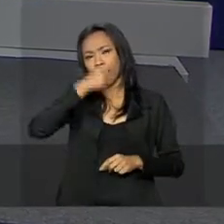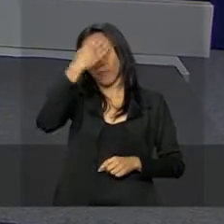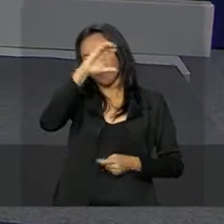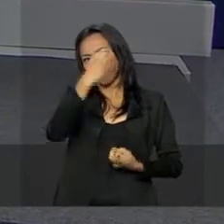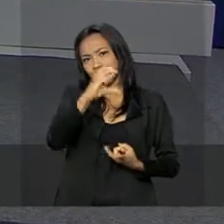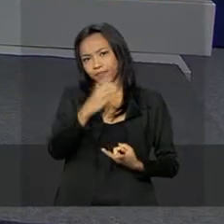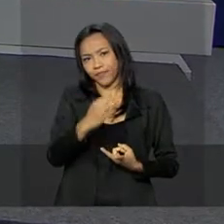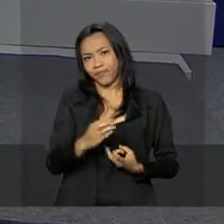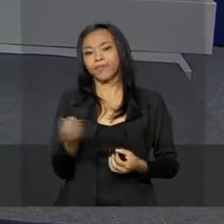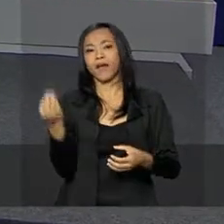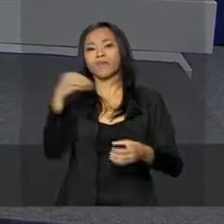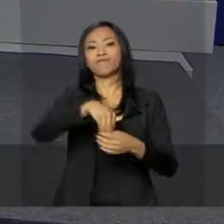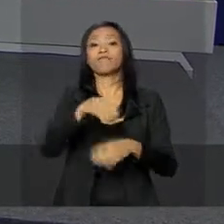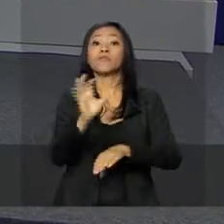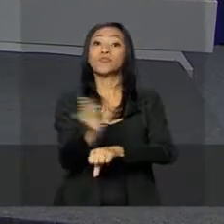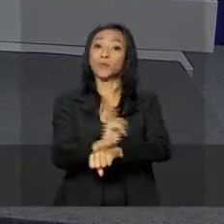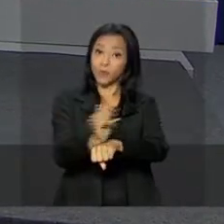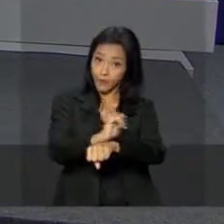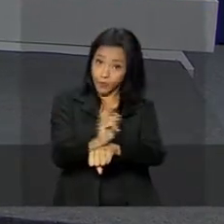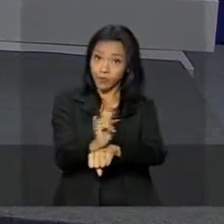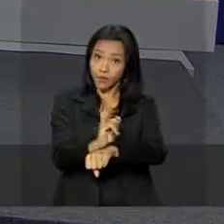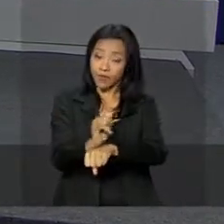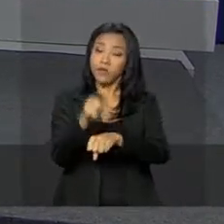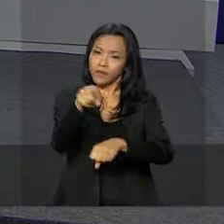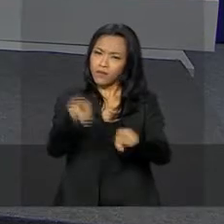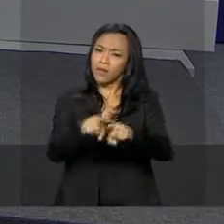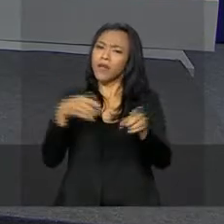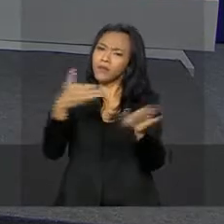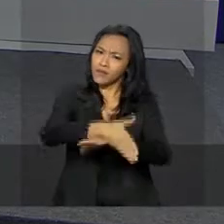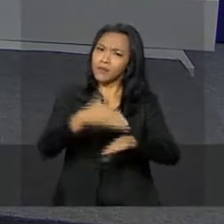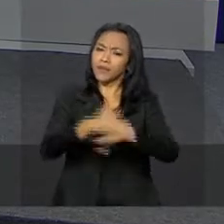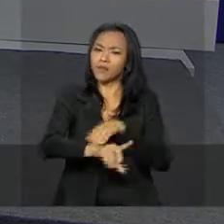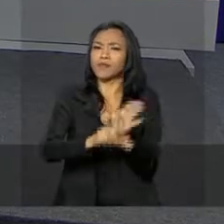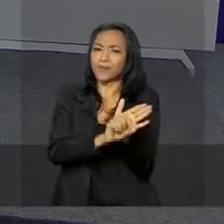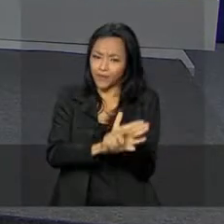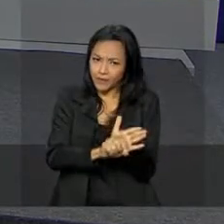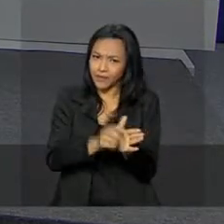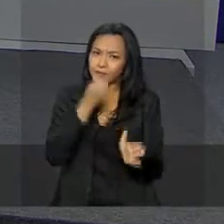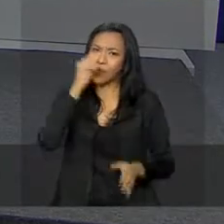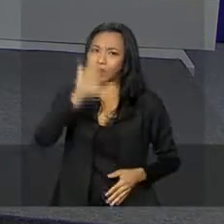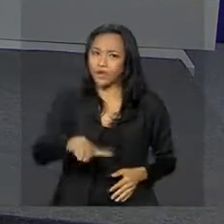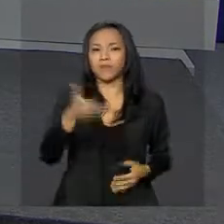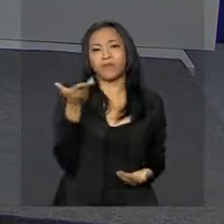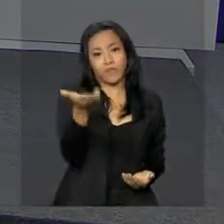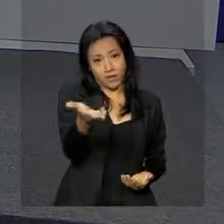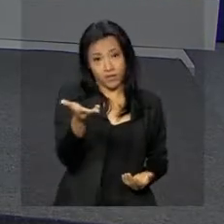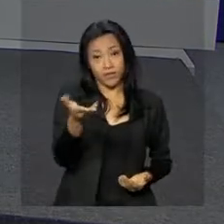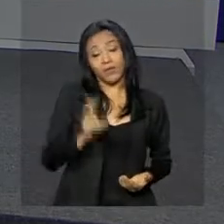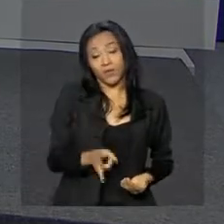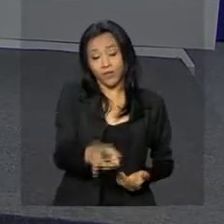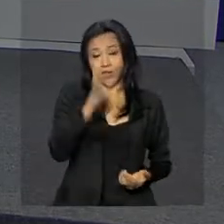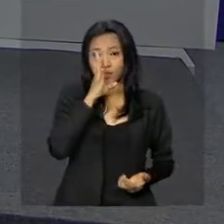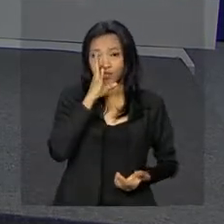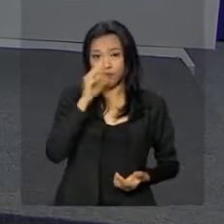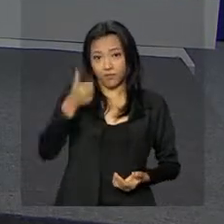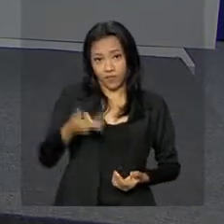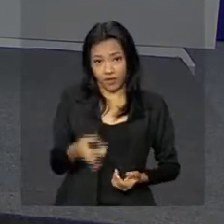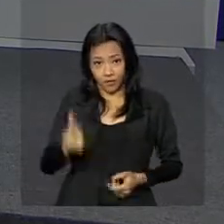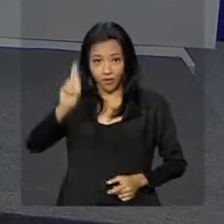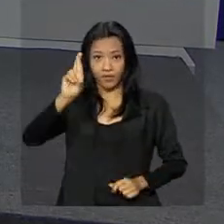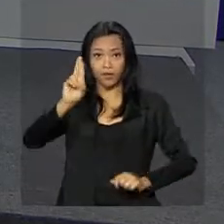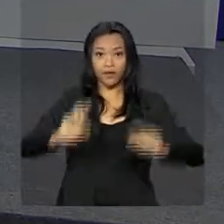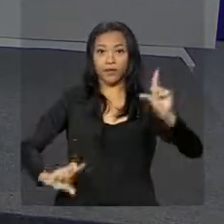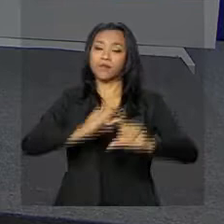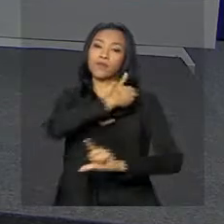disponíveis em nosso canal no YouTube. Acesse também o nosso perfil no Twitter. Uma boa tarde para você e continue com a gente aqui na